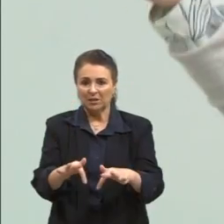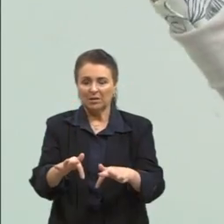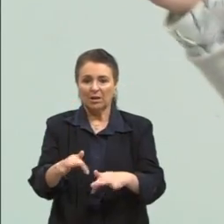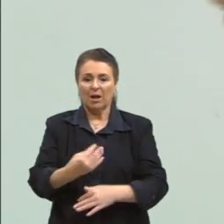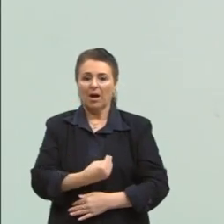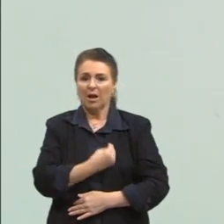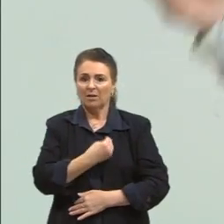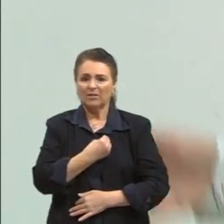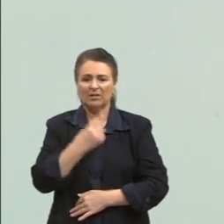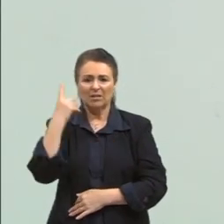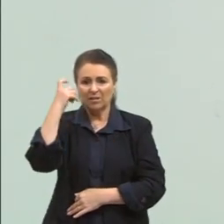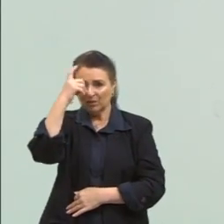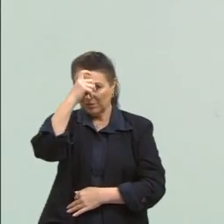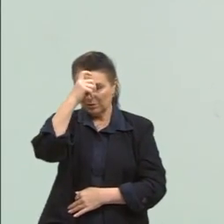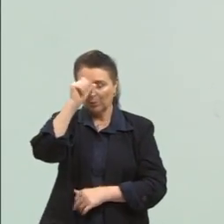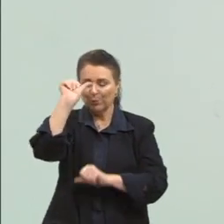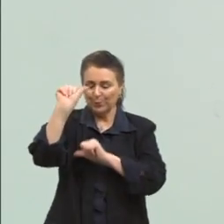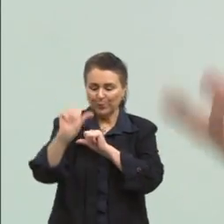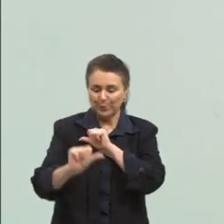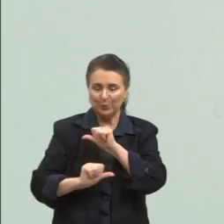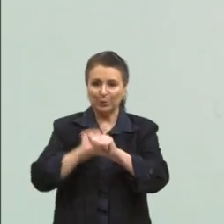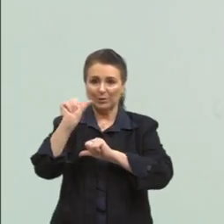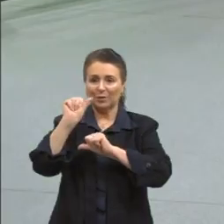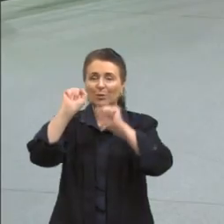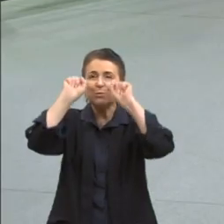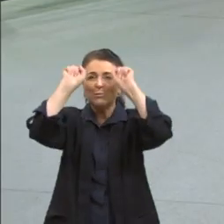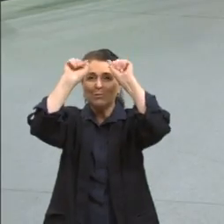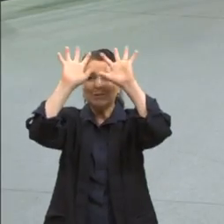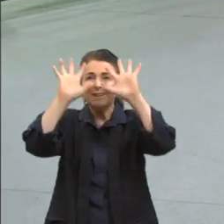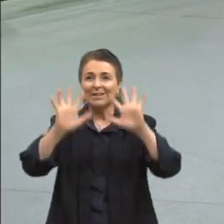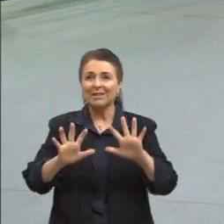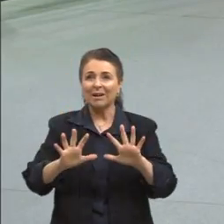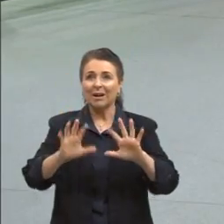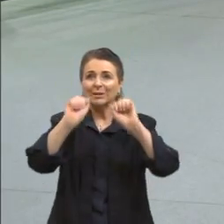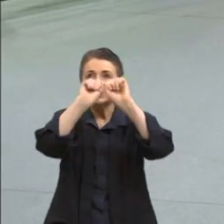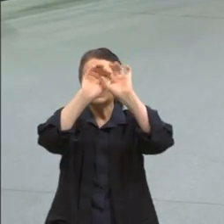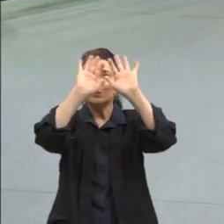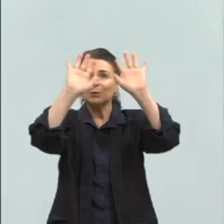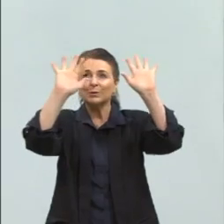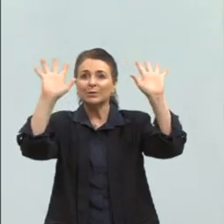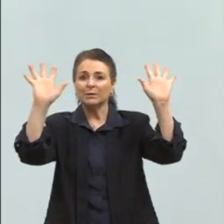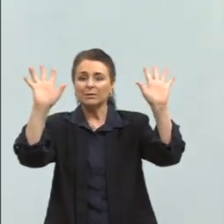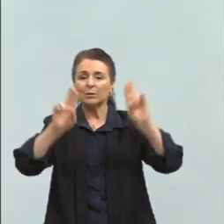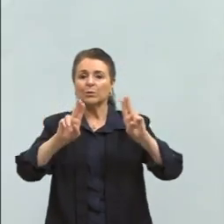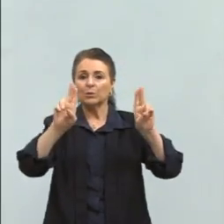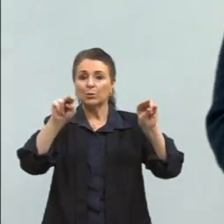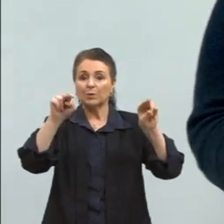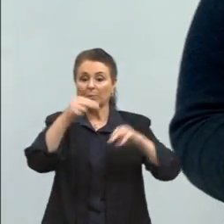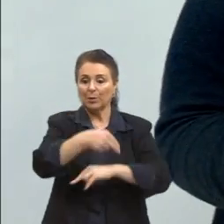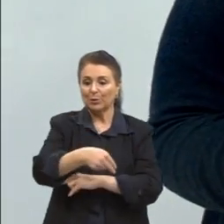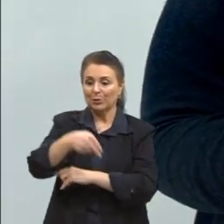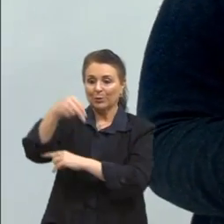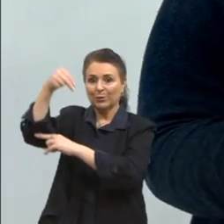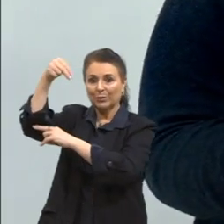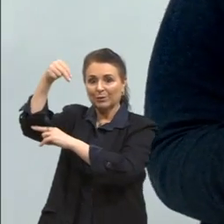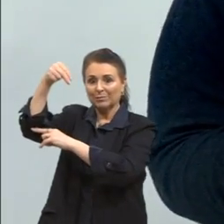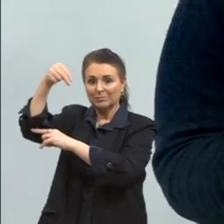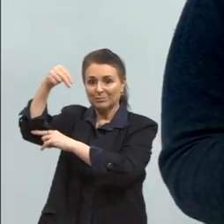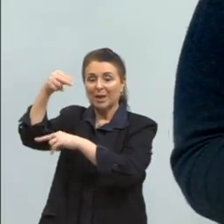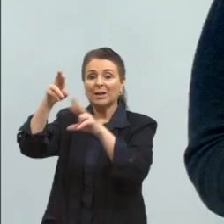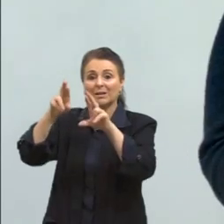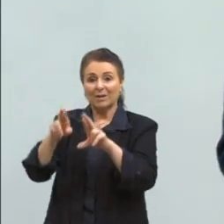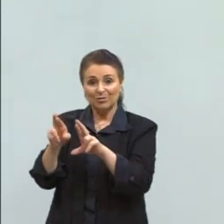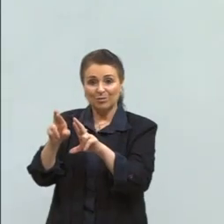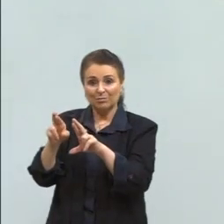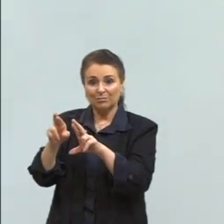vamos passar para uma outra esfera, vamos brilhar no céu. E esse tema da questão do nordestino, que tem que sair lá